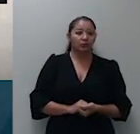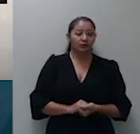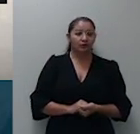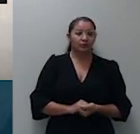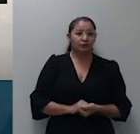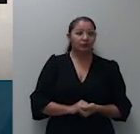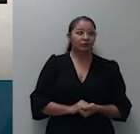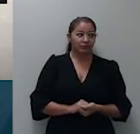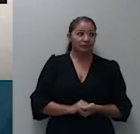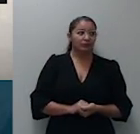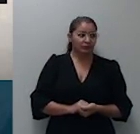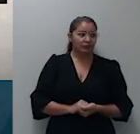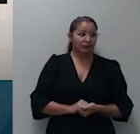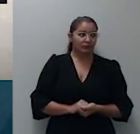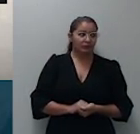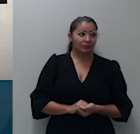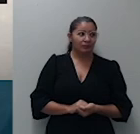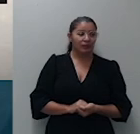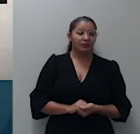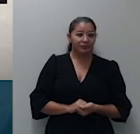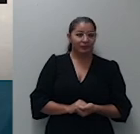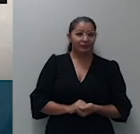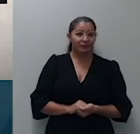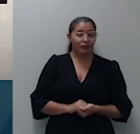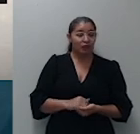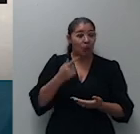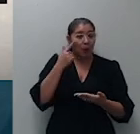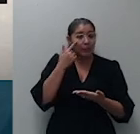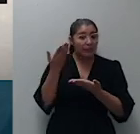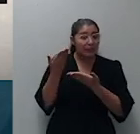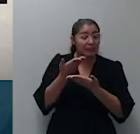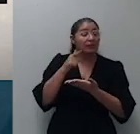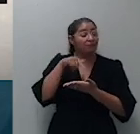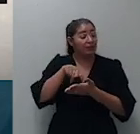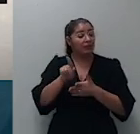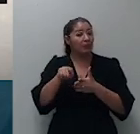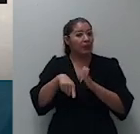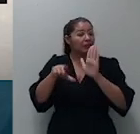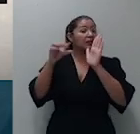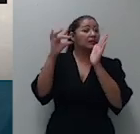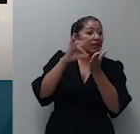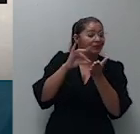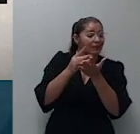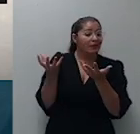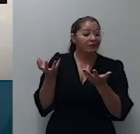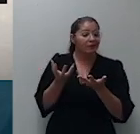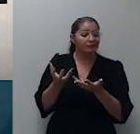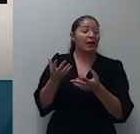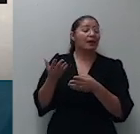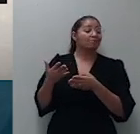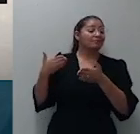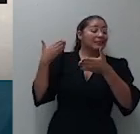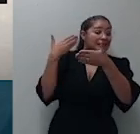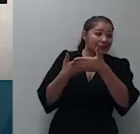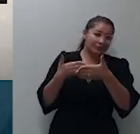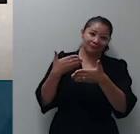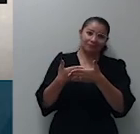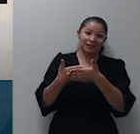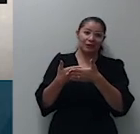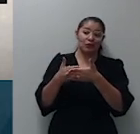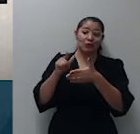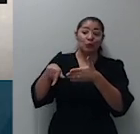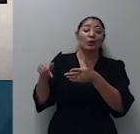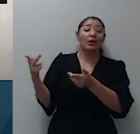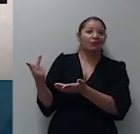que dispõe que o ente público detém legitimidade e interesse para intervir incidentalmente na